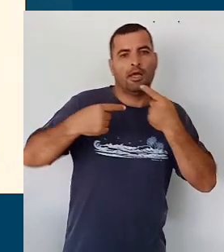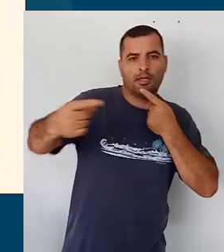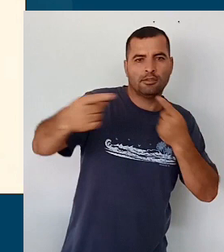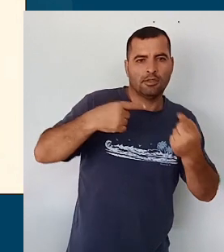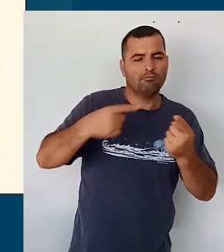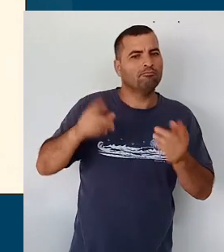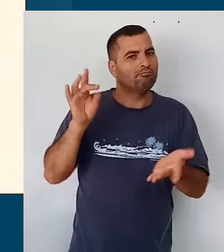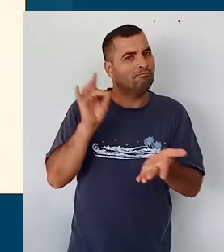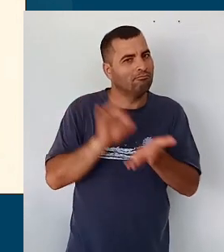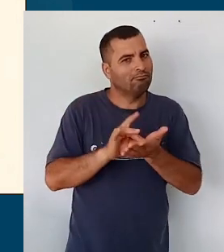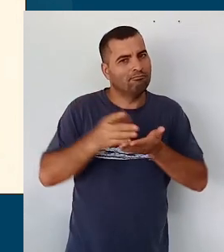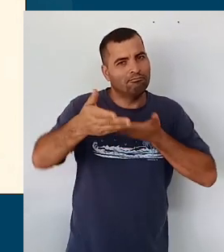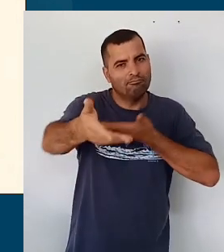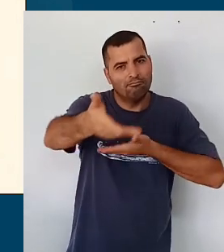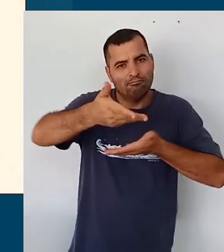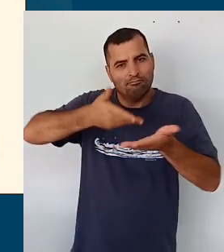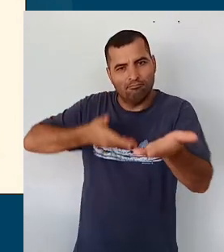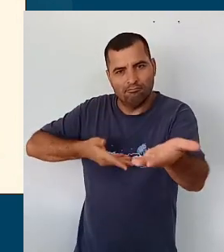seja uma relação